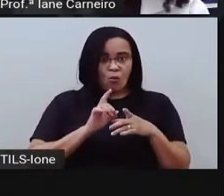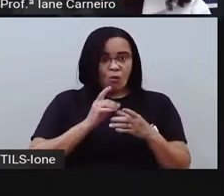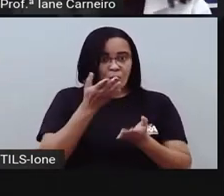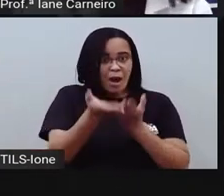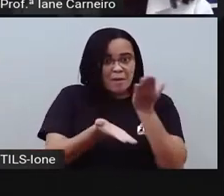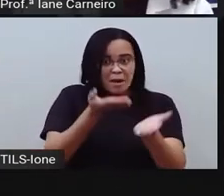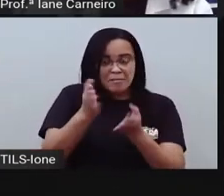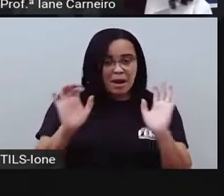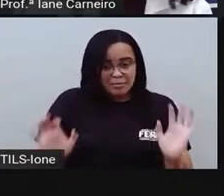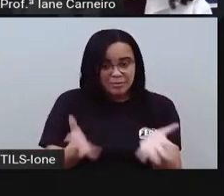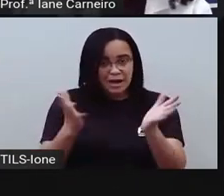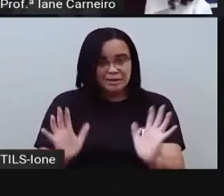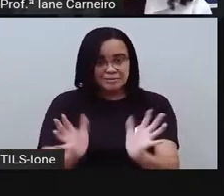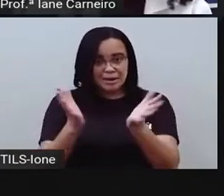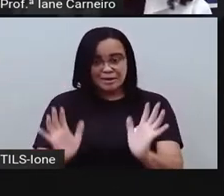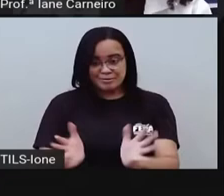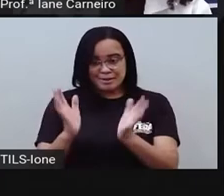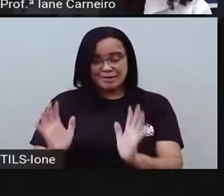força e coragem.